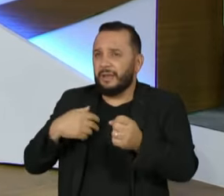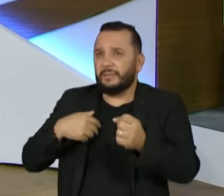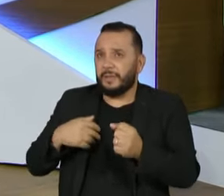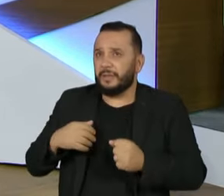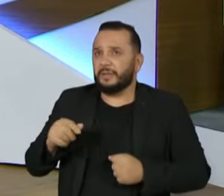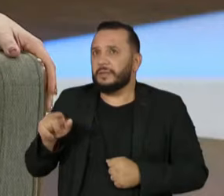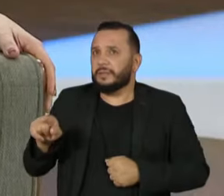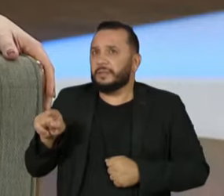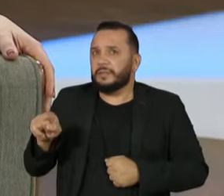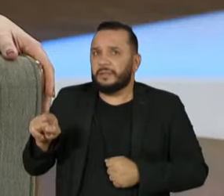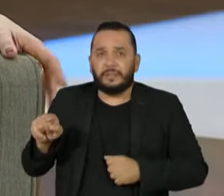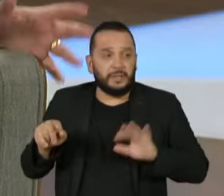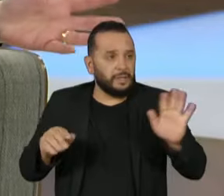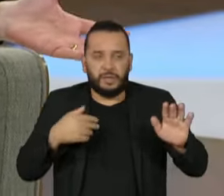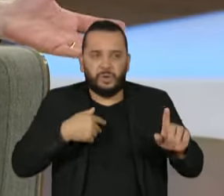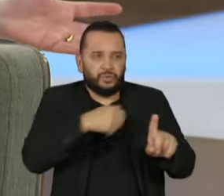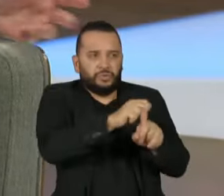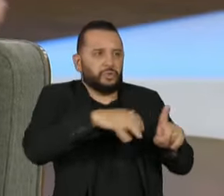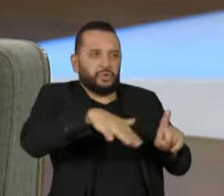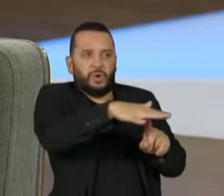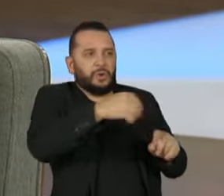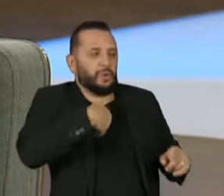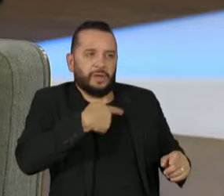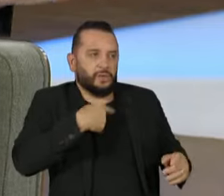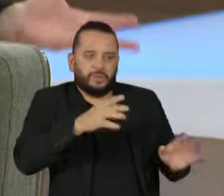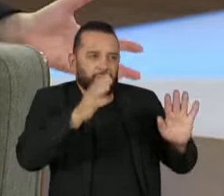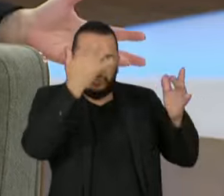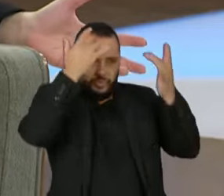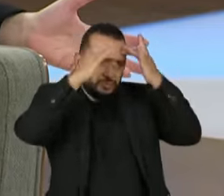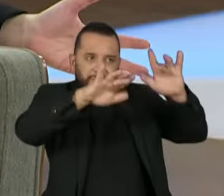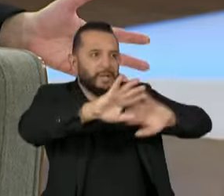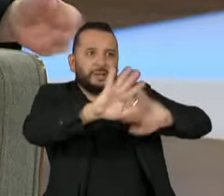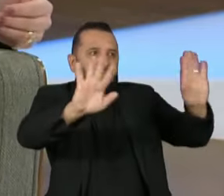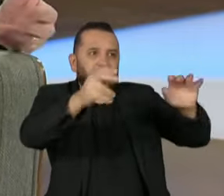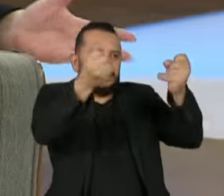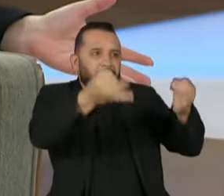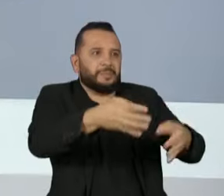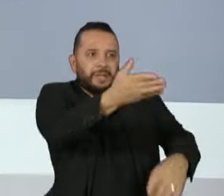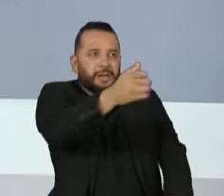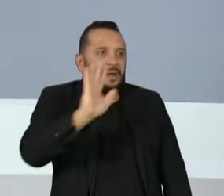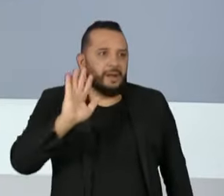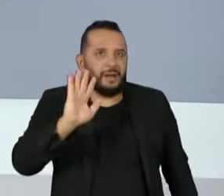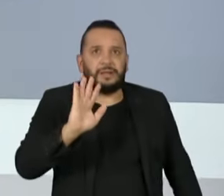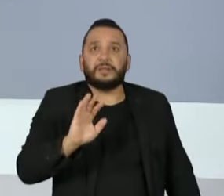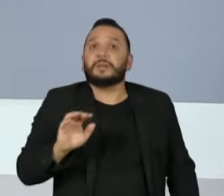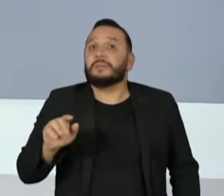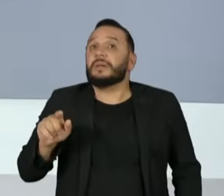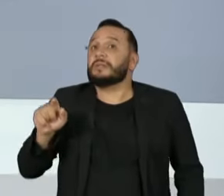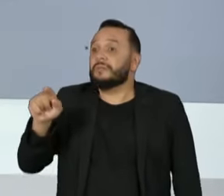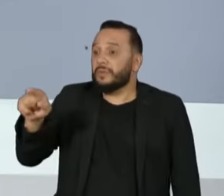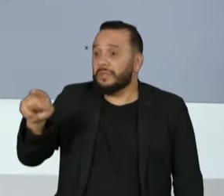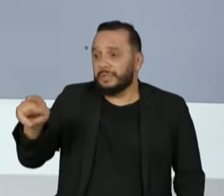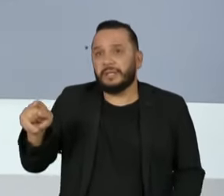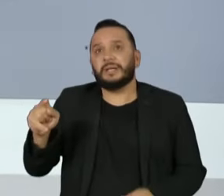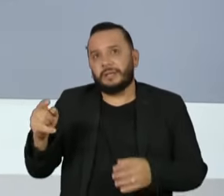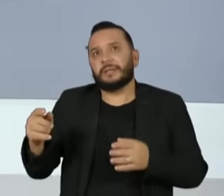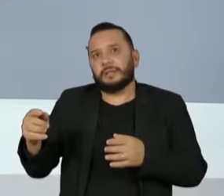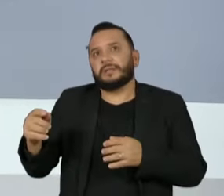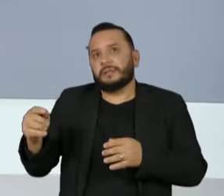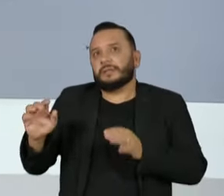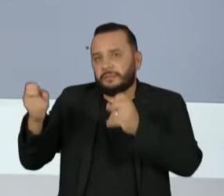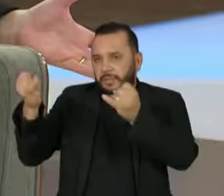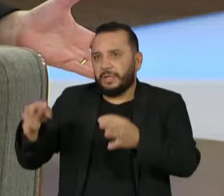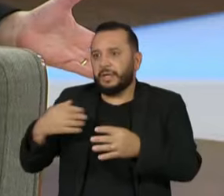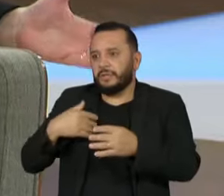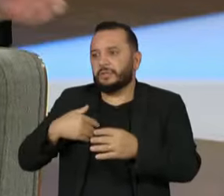homens poderiam competir... não sou socióloga, eu não sou dona da verdade e não... É a senhora tem trazido o feminismo para dentro da discussão, é por isso que eu me refiro a